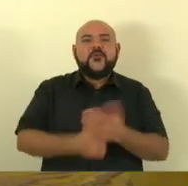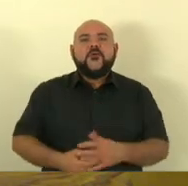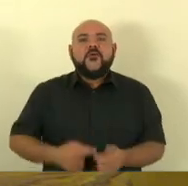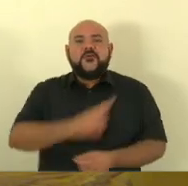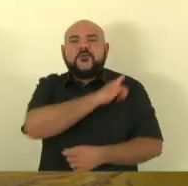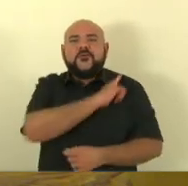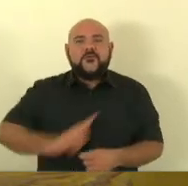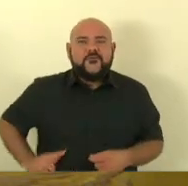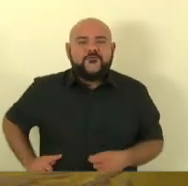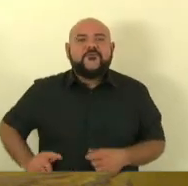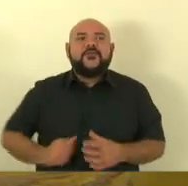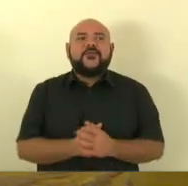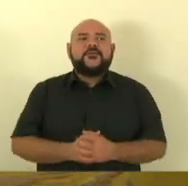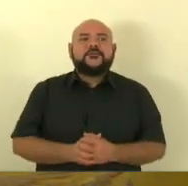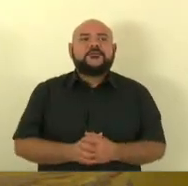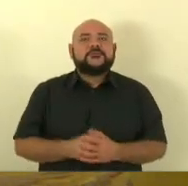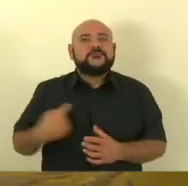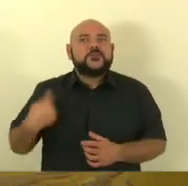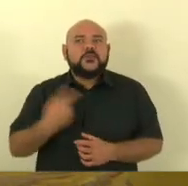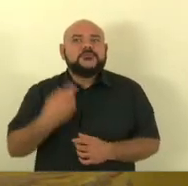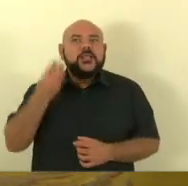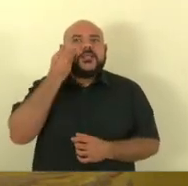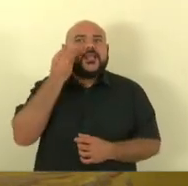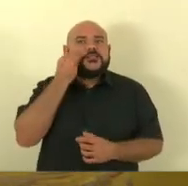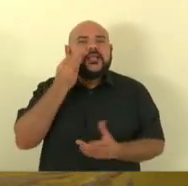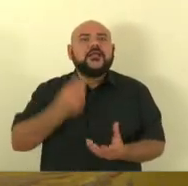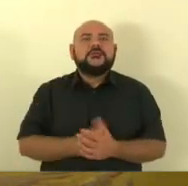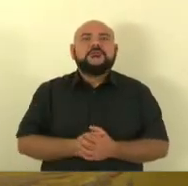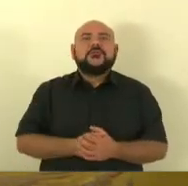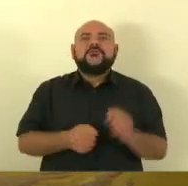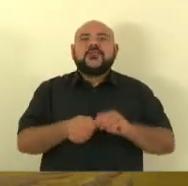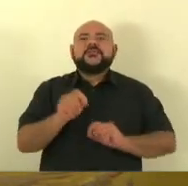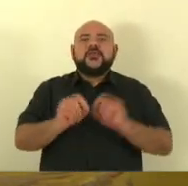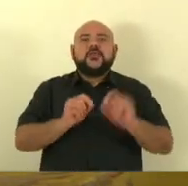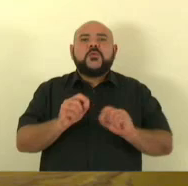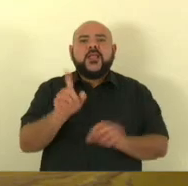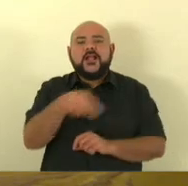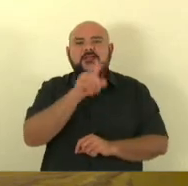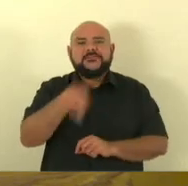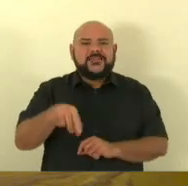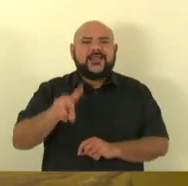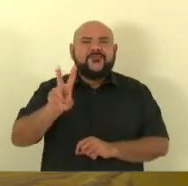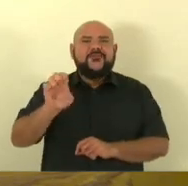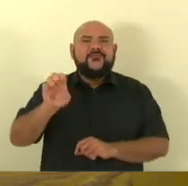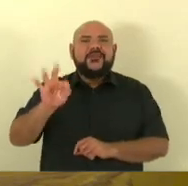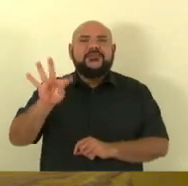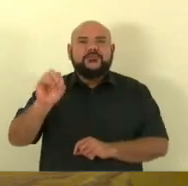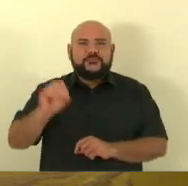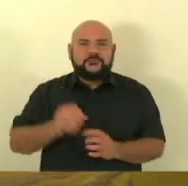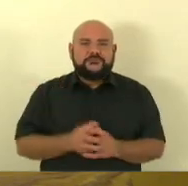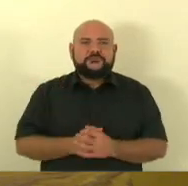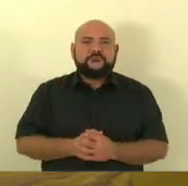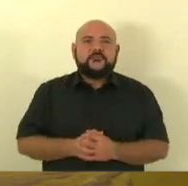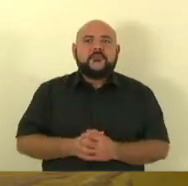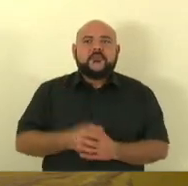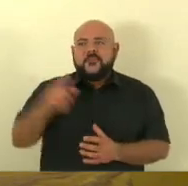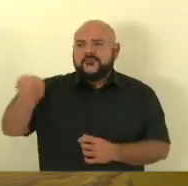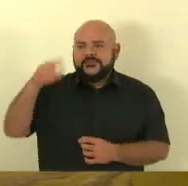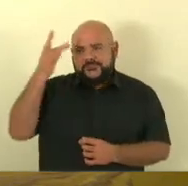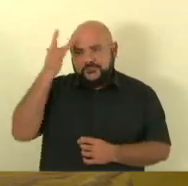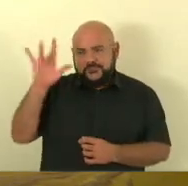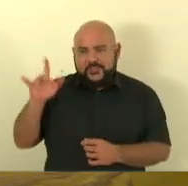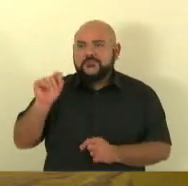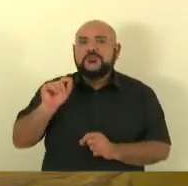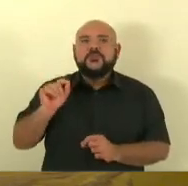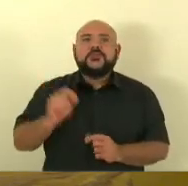para que nós possamos derrubar esses vetos. Para quem não sabe de que se tratam os vetos,